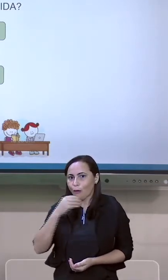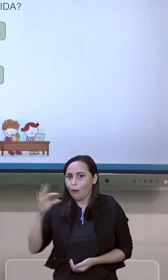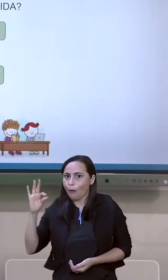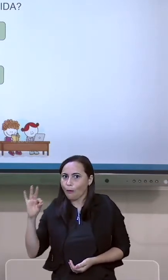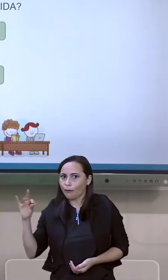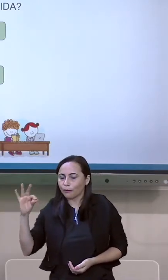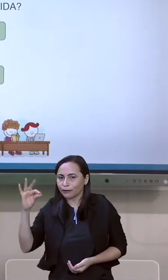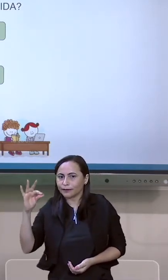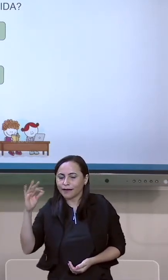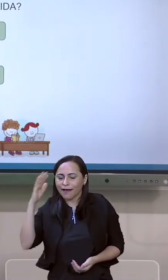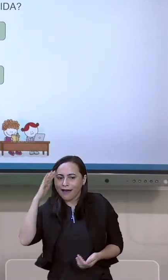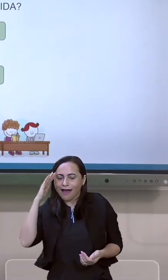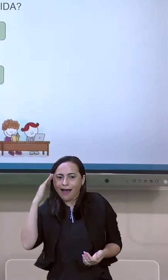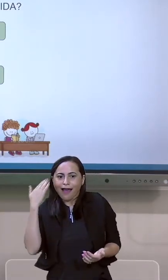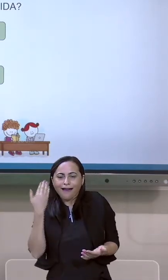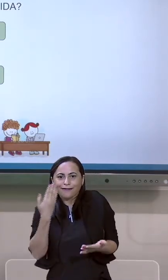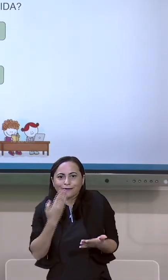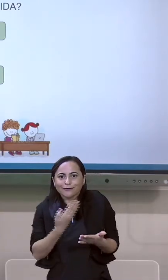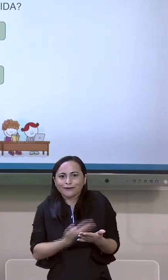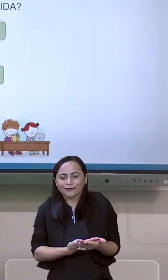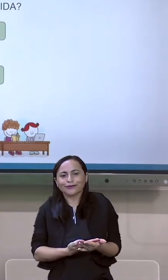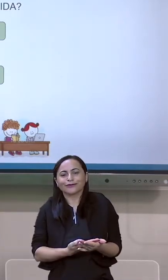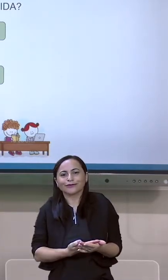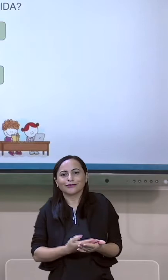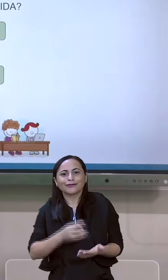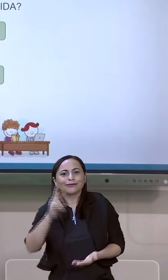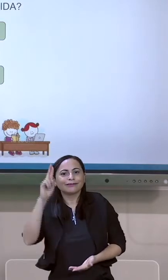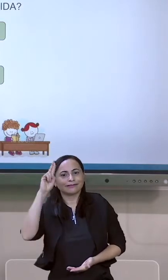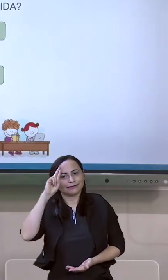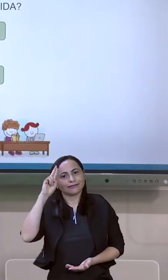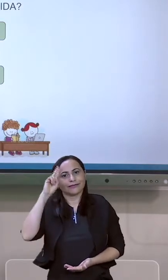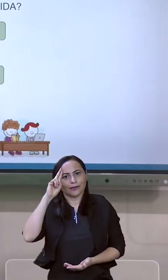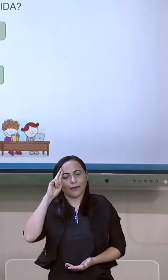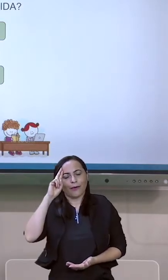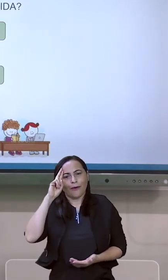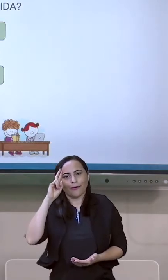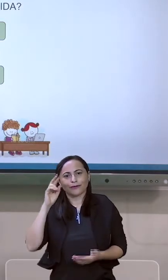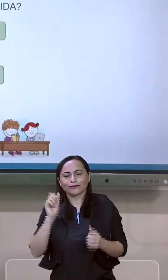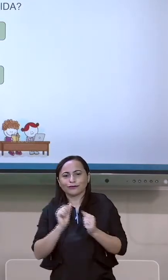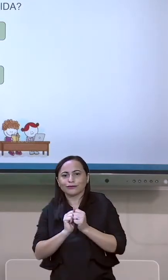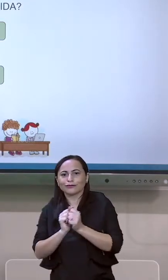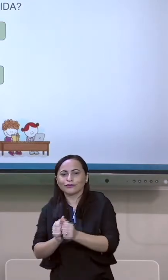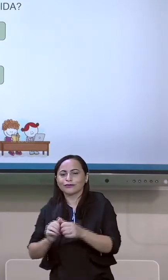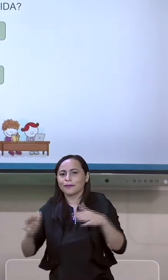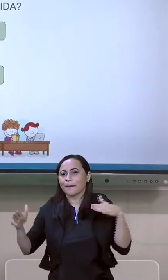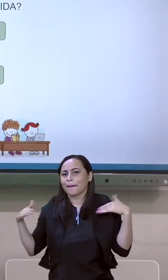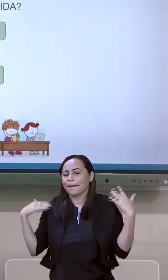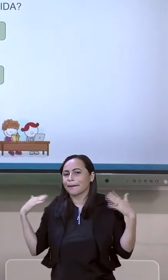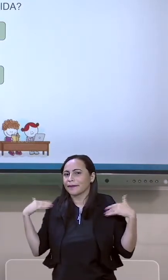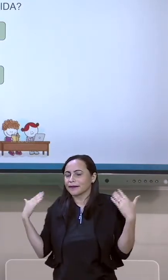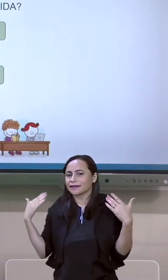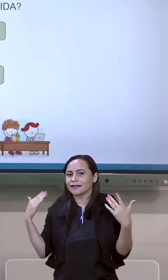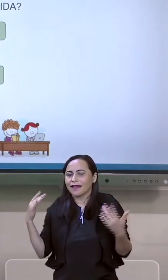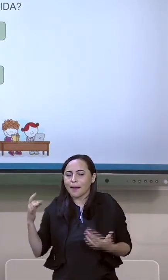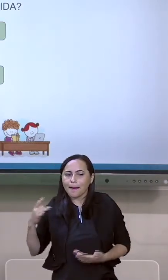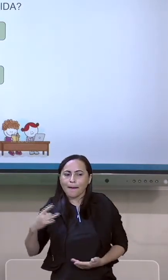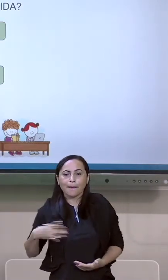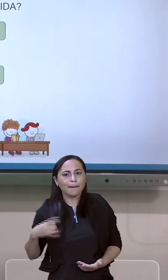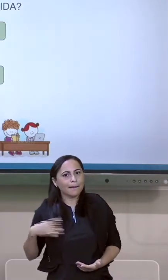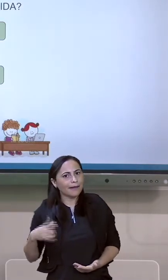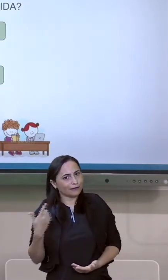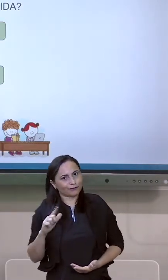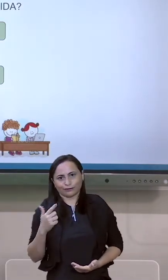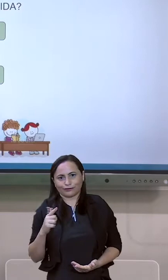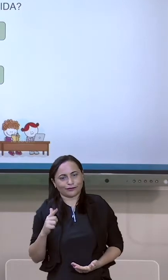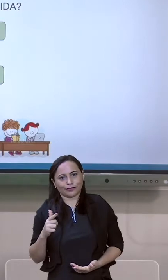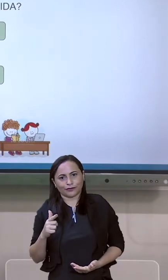o beija-flor Barnabé tinha em seu dono, né? De passear ali perto dele sem ter esse medo que